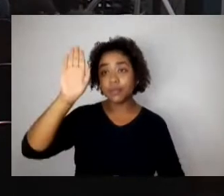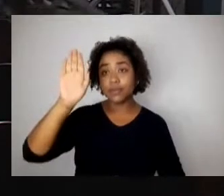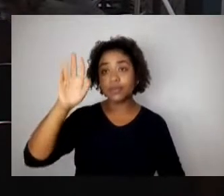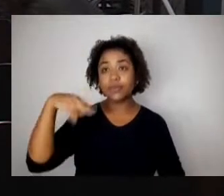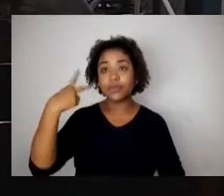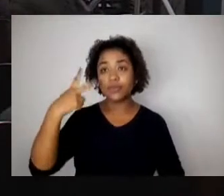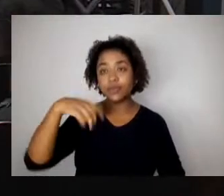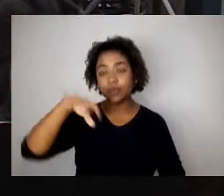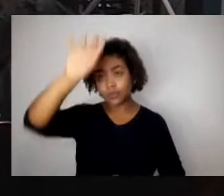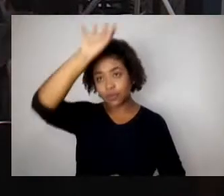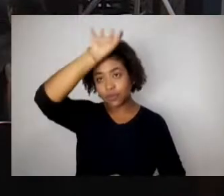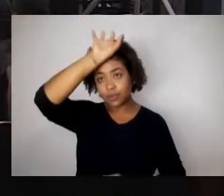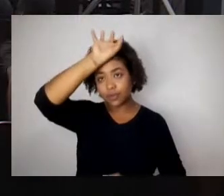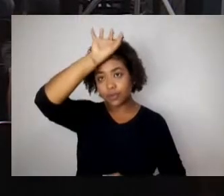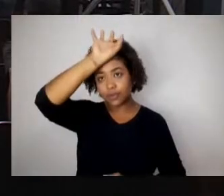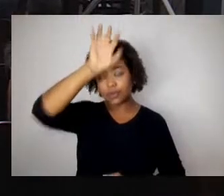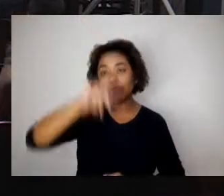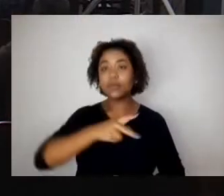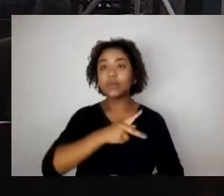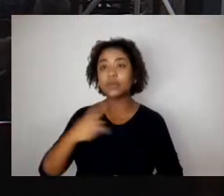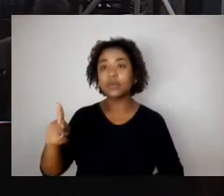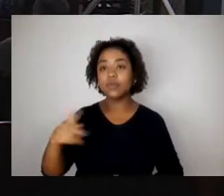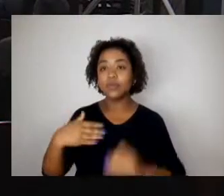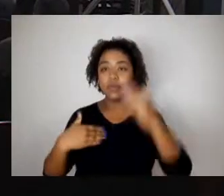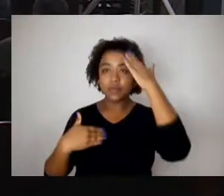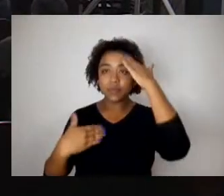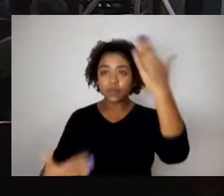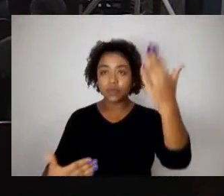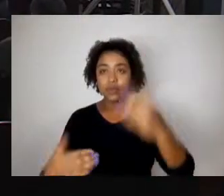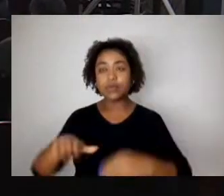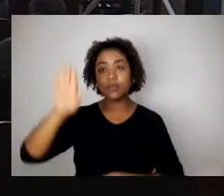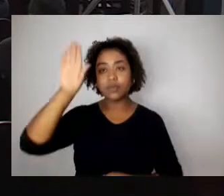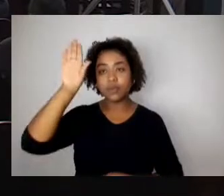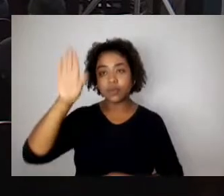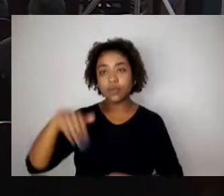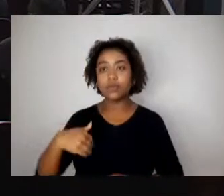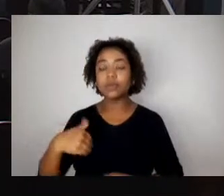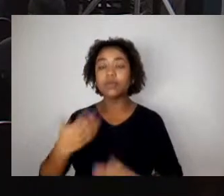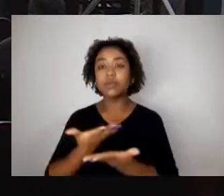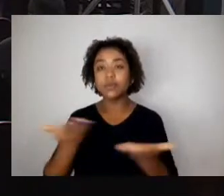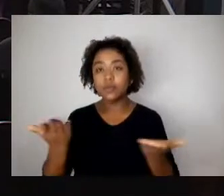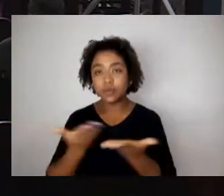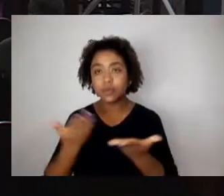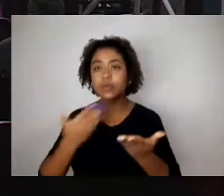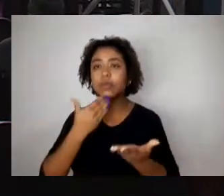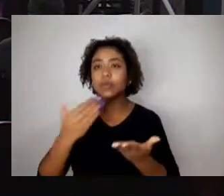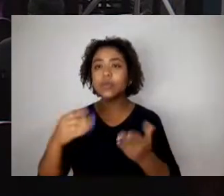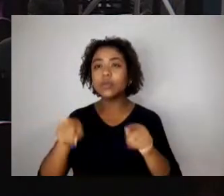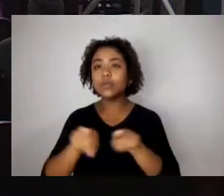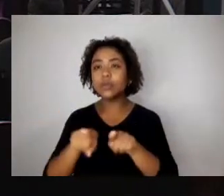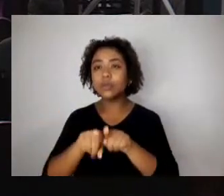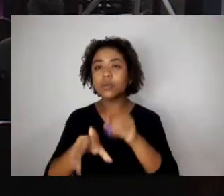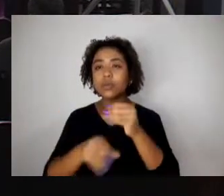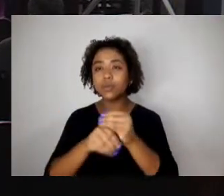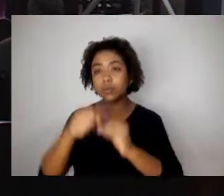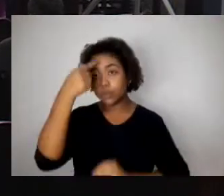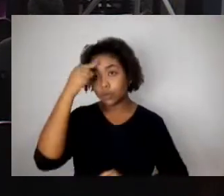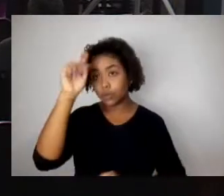Senhor presidente, agradecendo pela ordem, é pedir para incluir na ordem do dia de amanhã o projeto